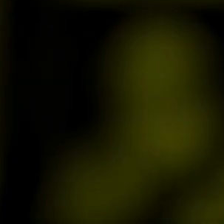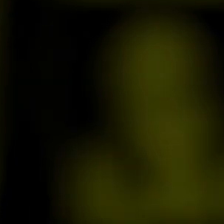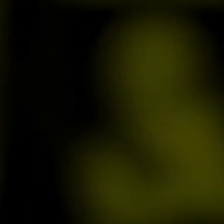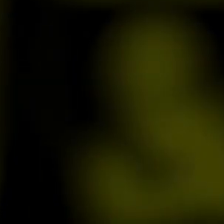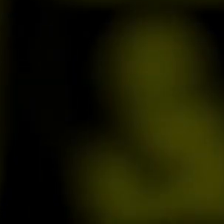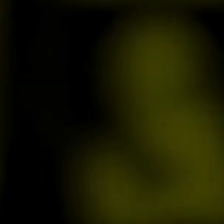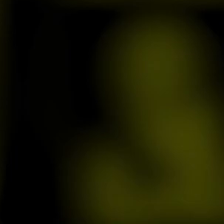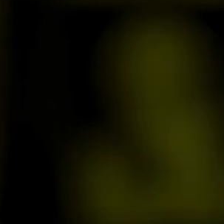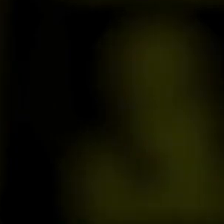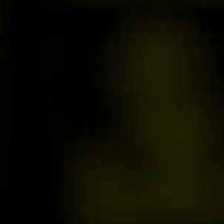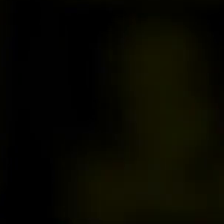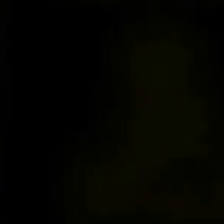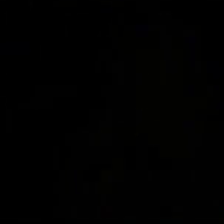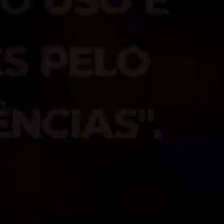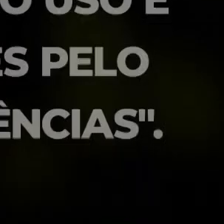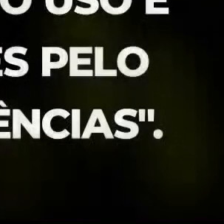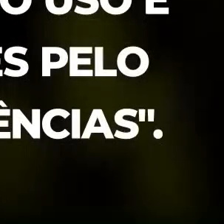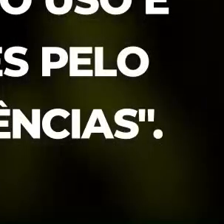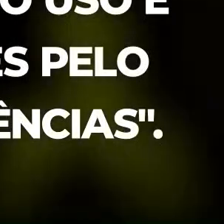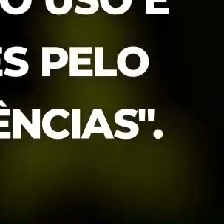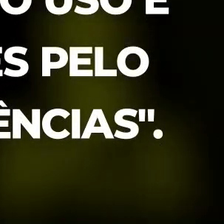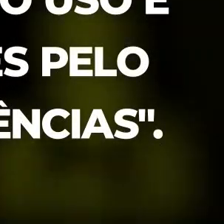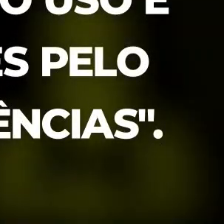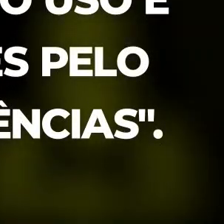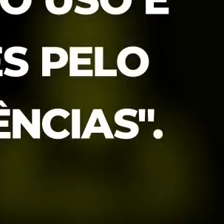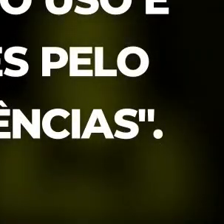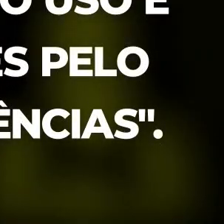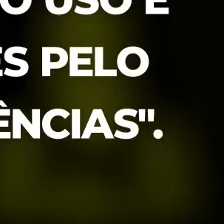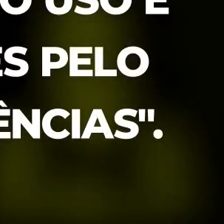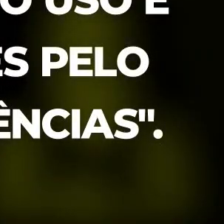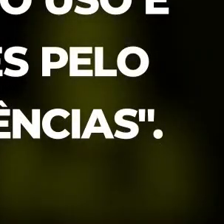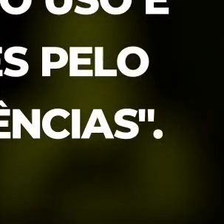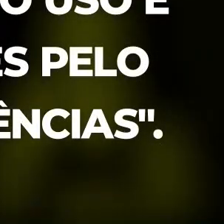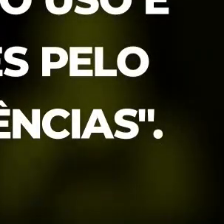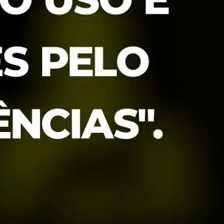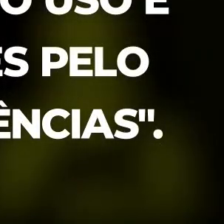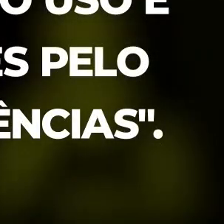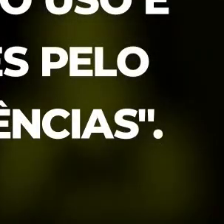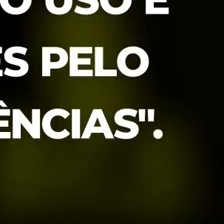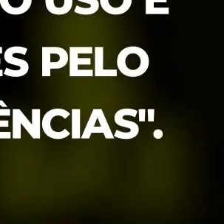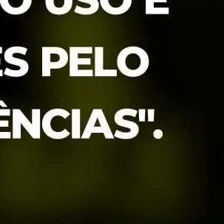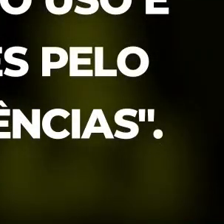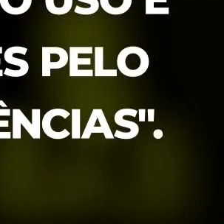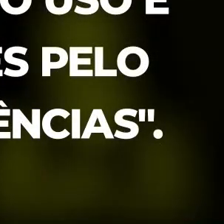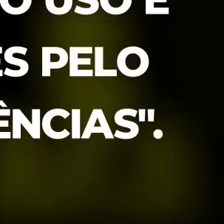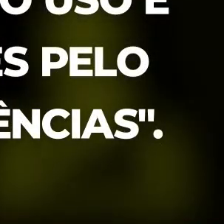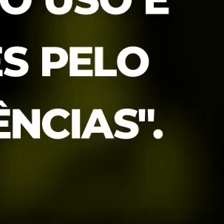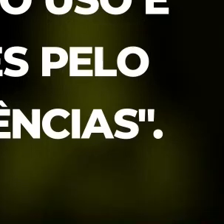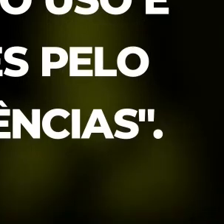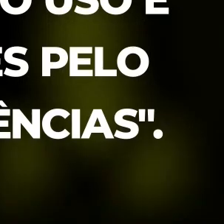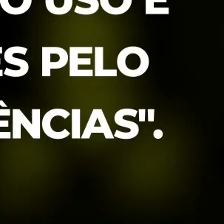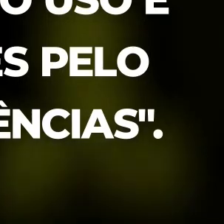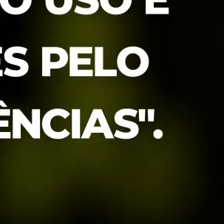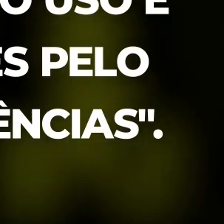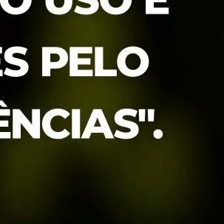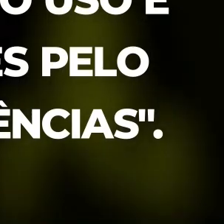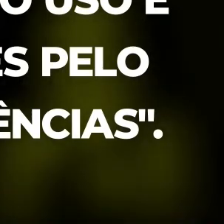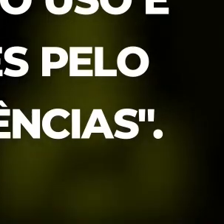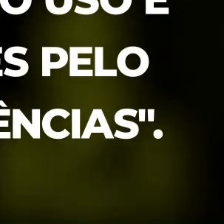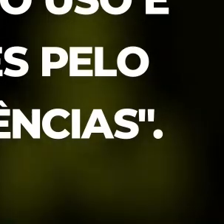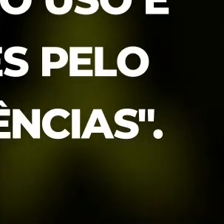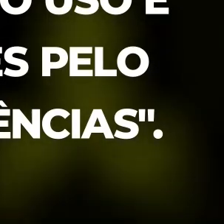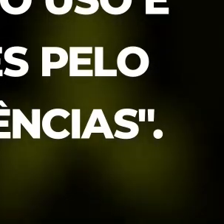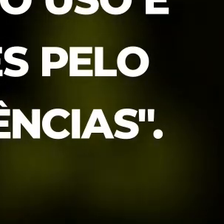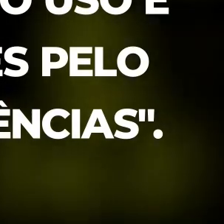quarta-feira, às 9h30 da manhã. Na ocasião, serão discutidas duas matérias. O projeto de lei complementar de autoria do prefeito,